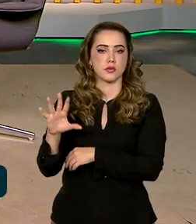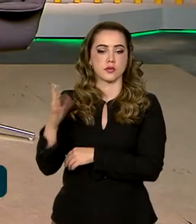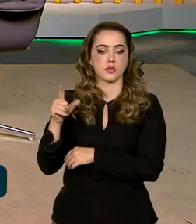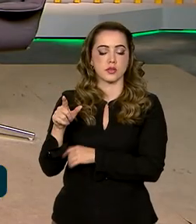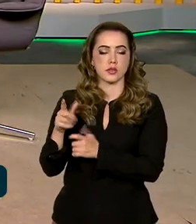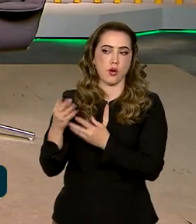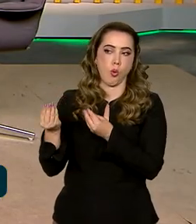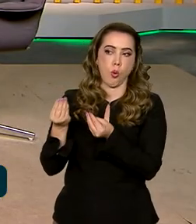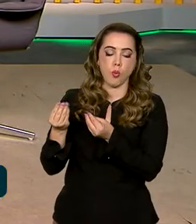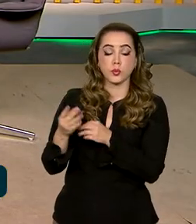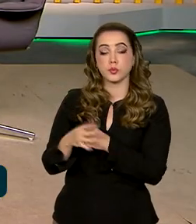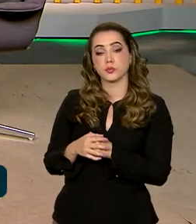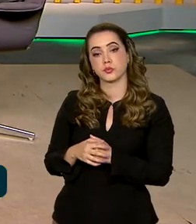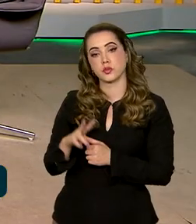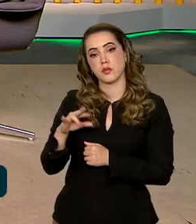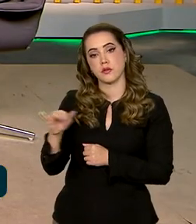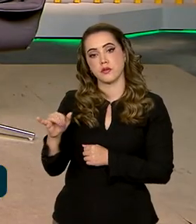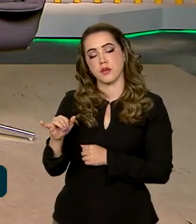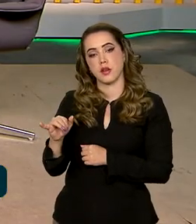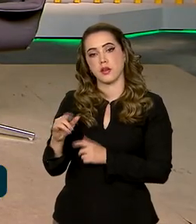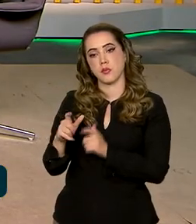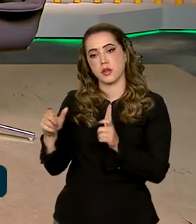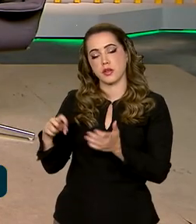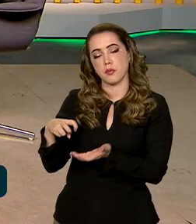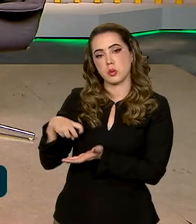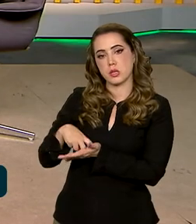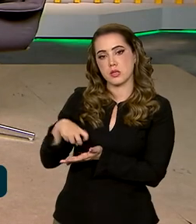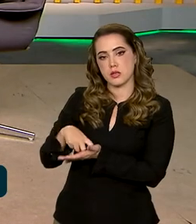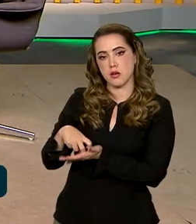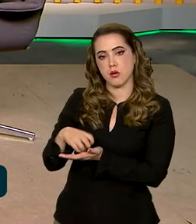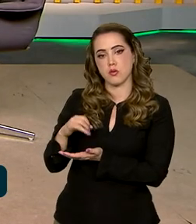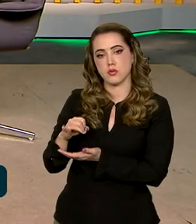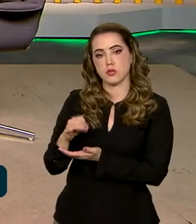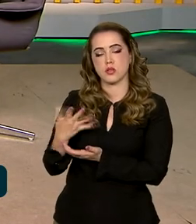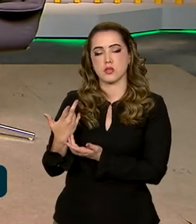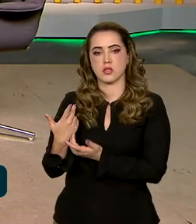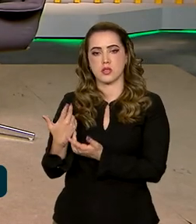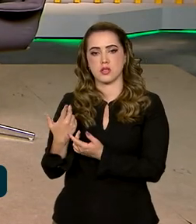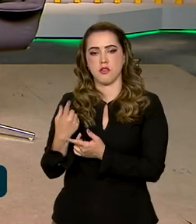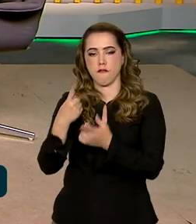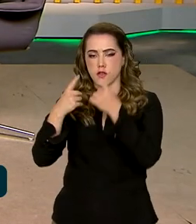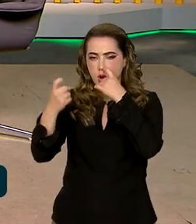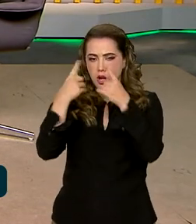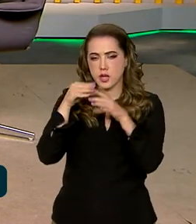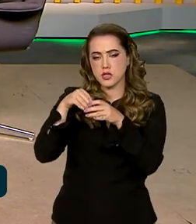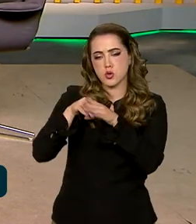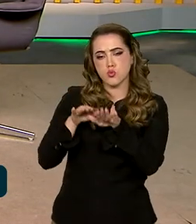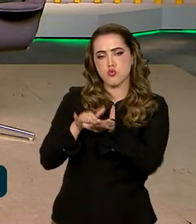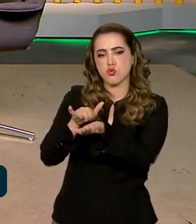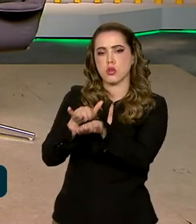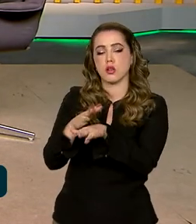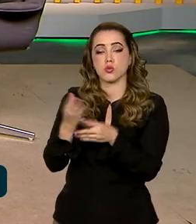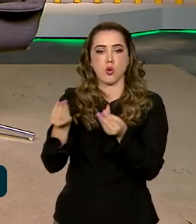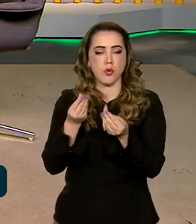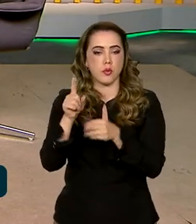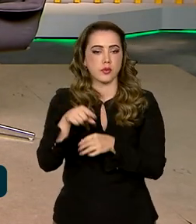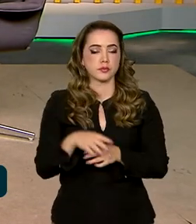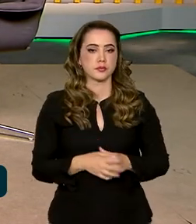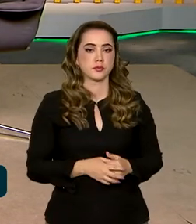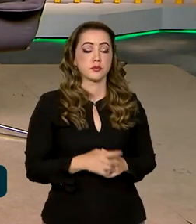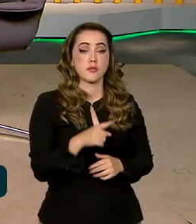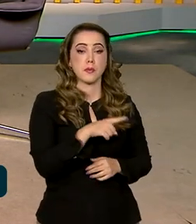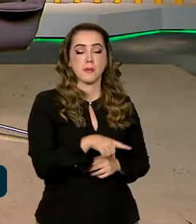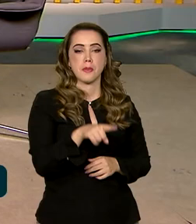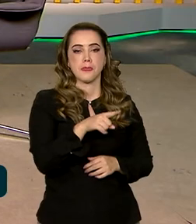aumentar a punição para comportamentos agressivos no trânsito? O o senhor pode adiantar para a gente? Olha, isso é uma série de